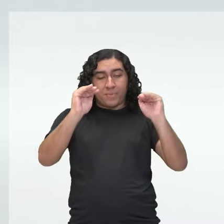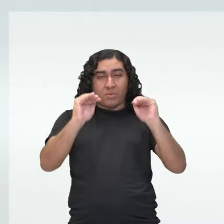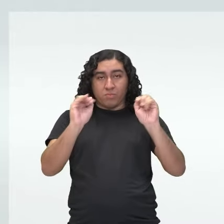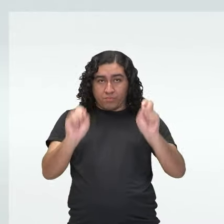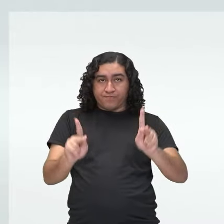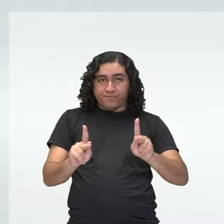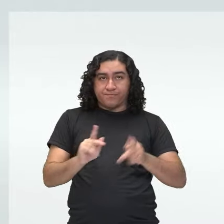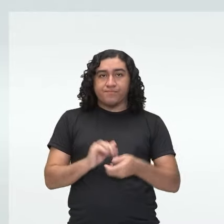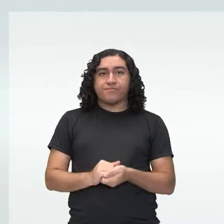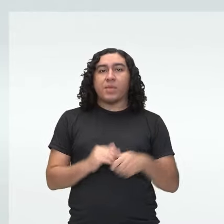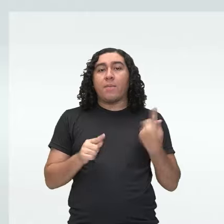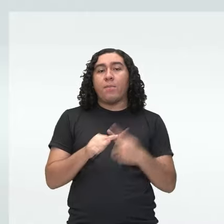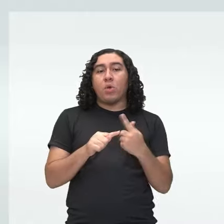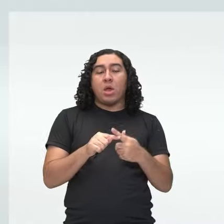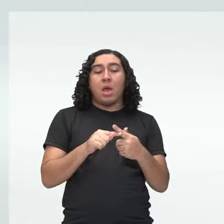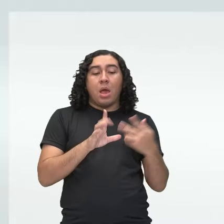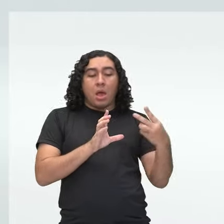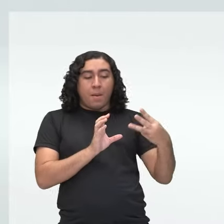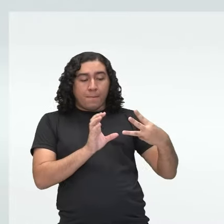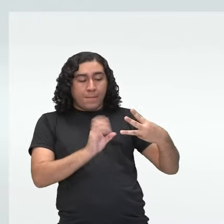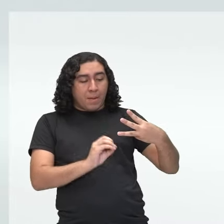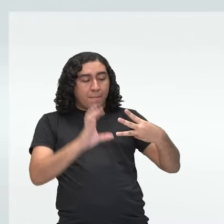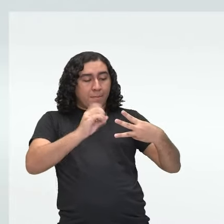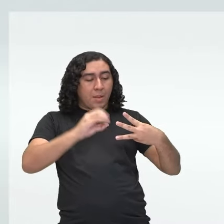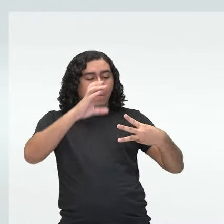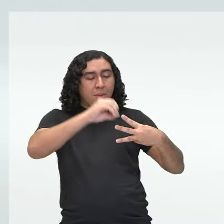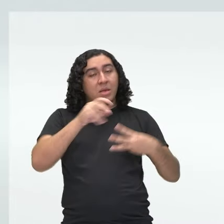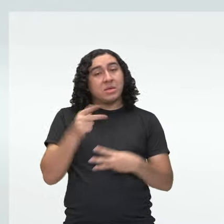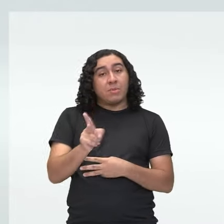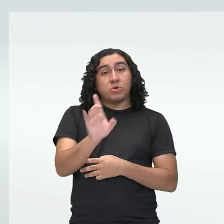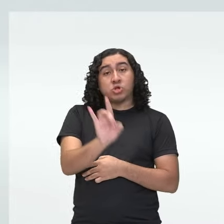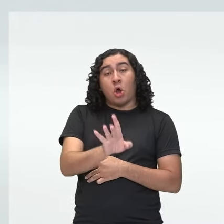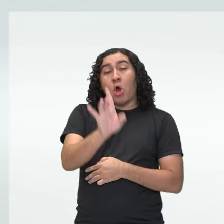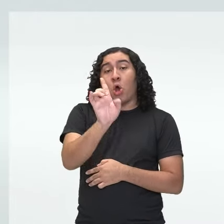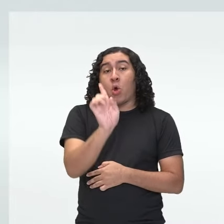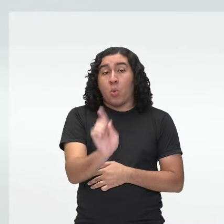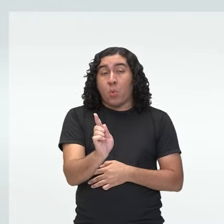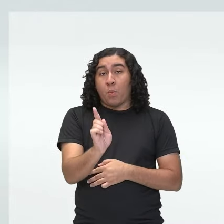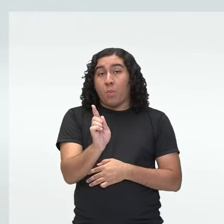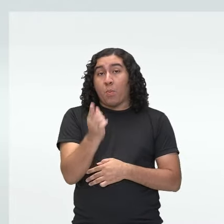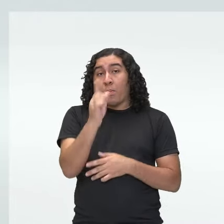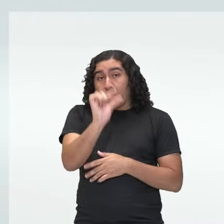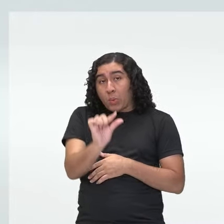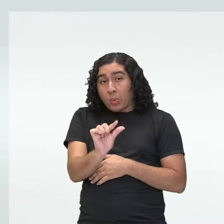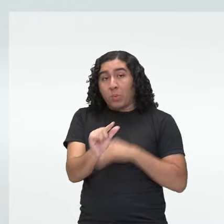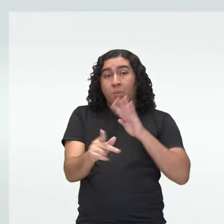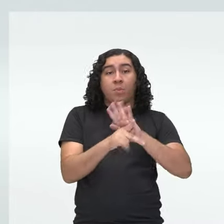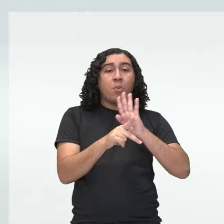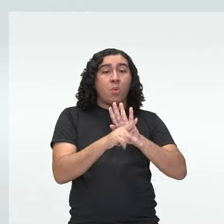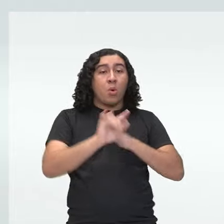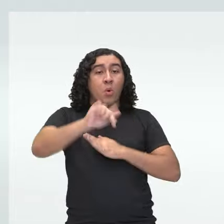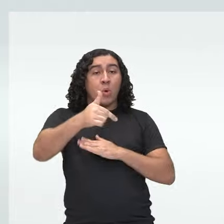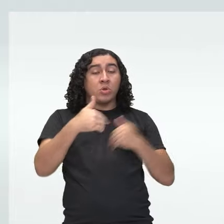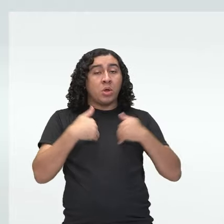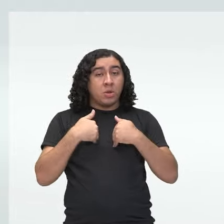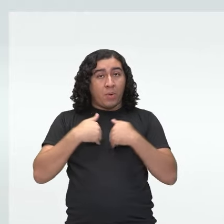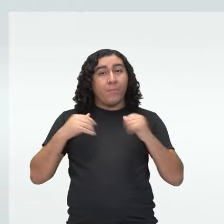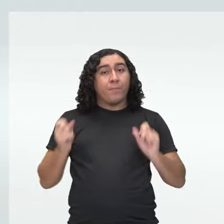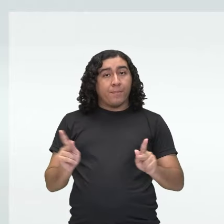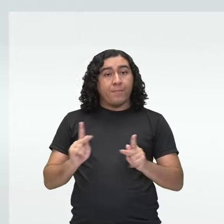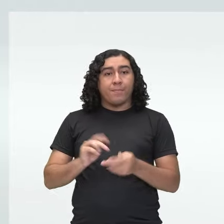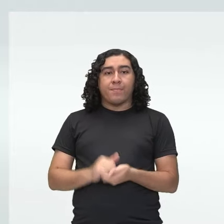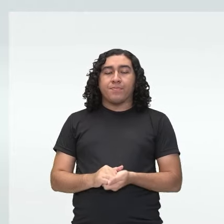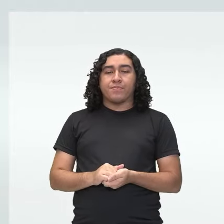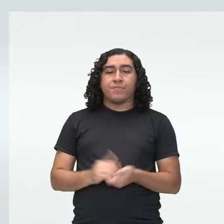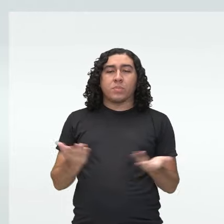tá bom? Porque o consumidor ele sempre vai consumir apenas uma parte da energia do outro animal. E aí